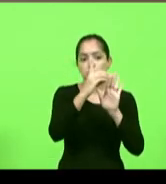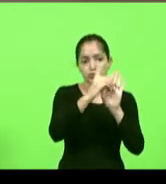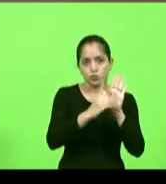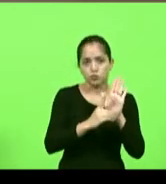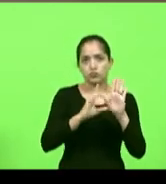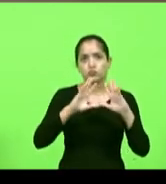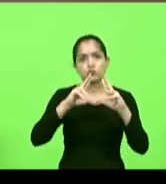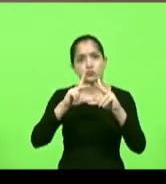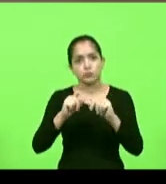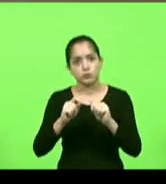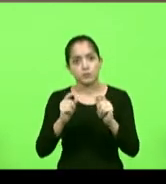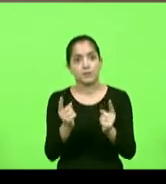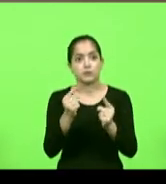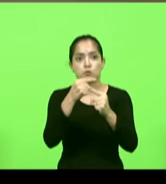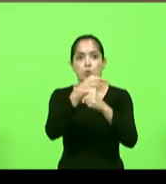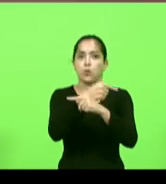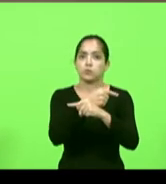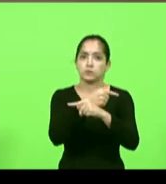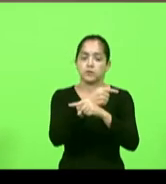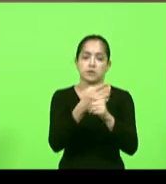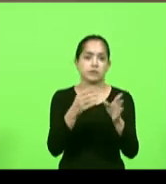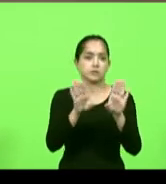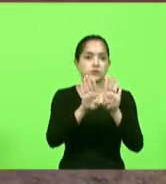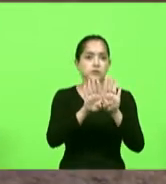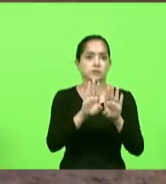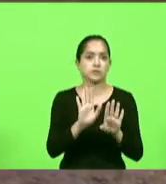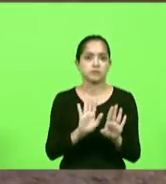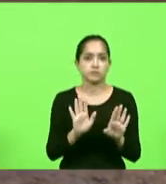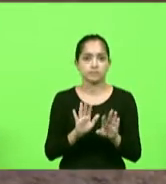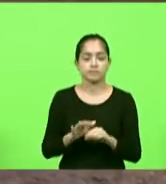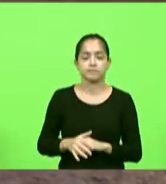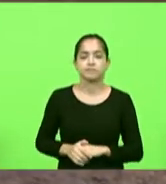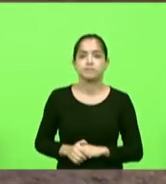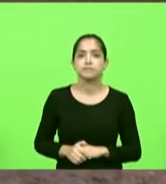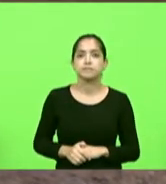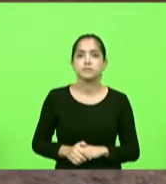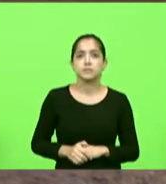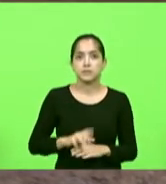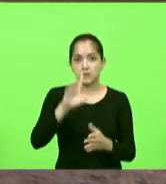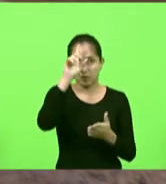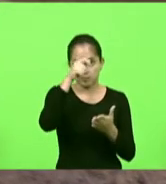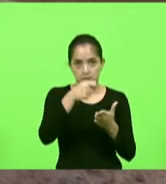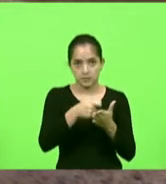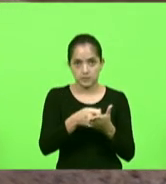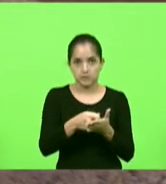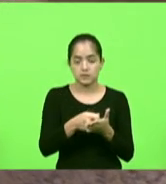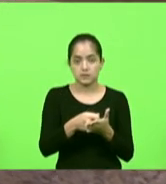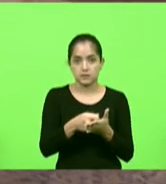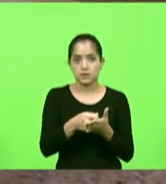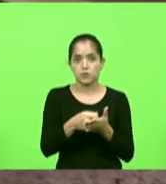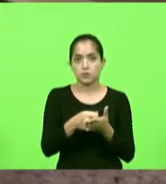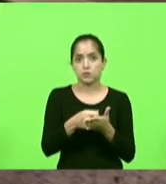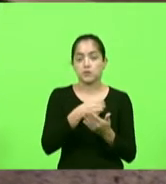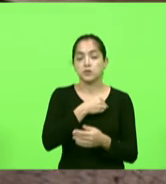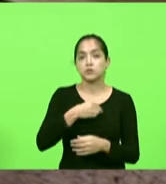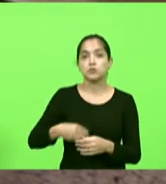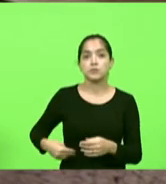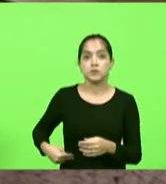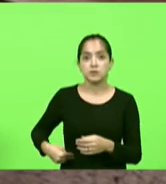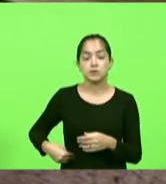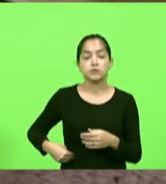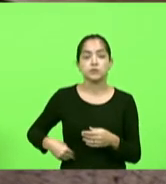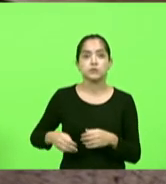contrários ao fechamento parabéns deputado Sérgio estamos junto a decisão do ministro né Cássio Nunes Marques